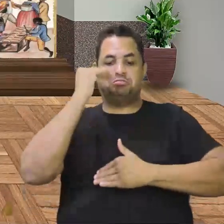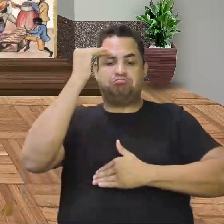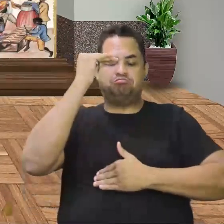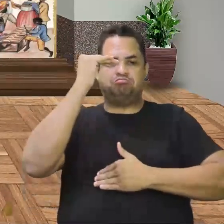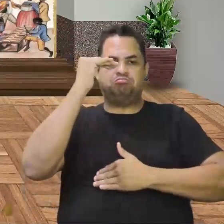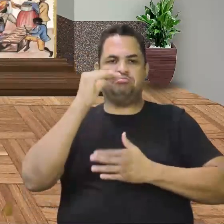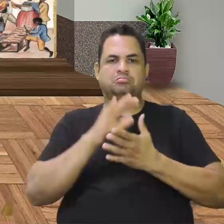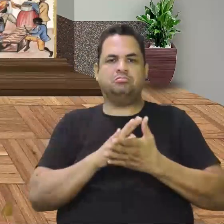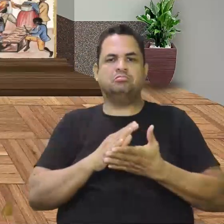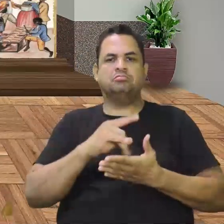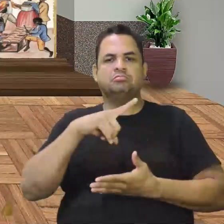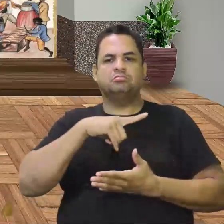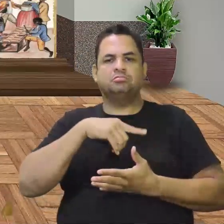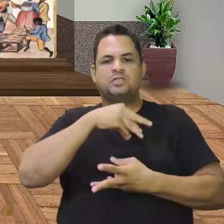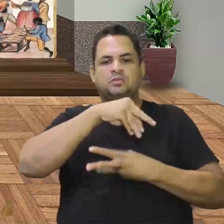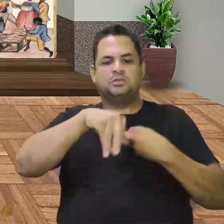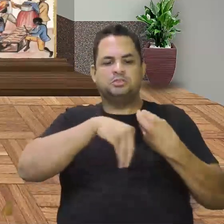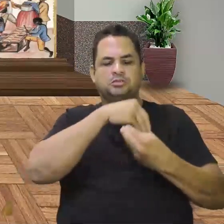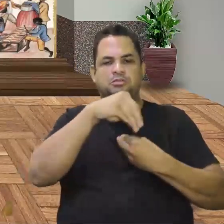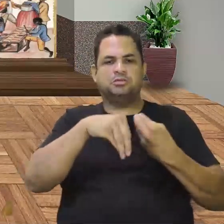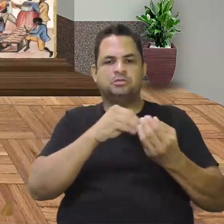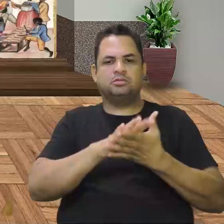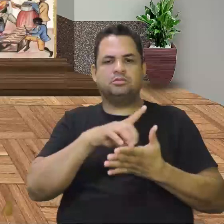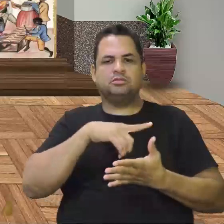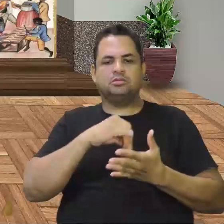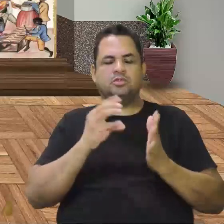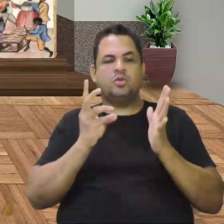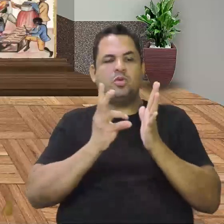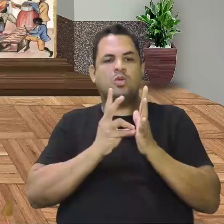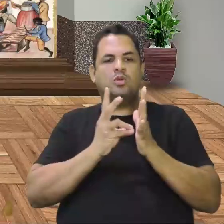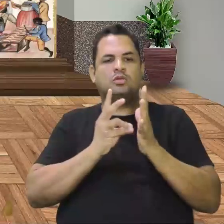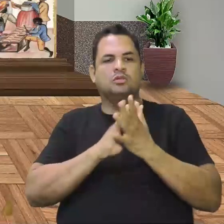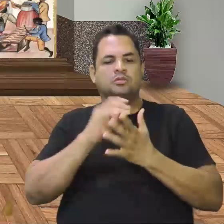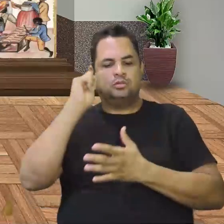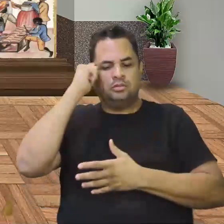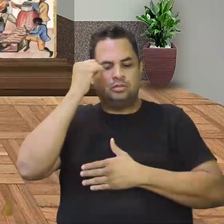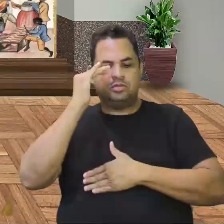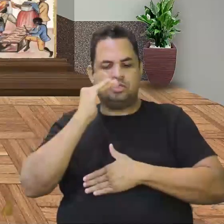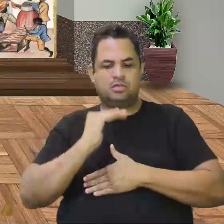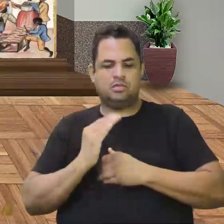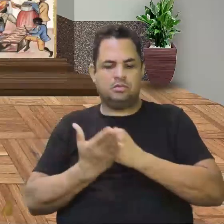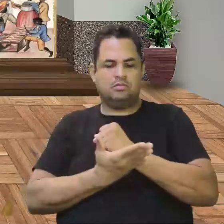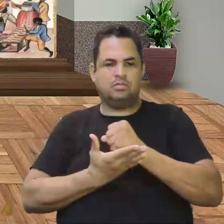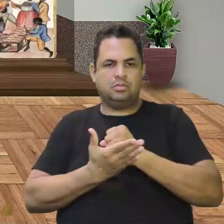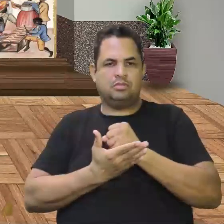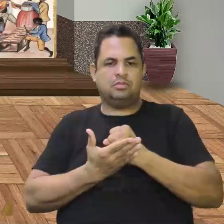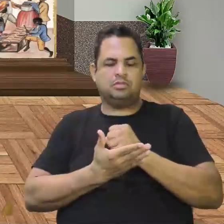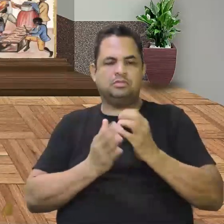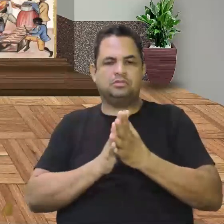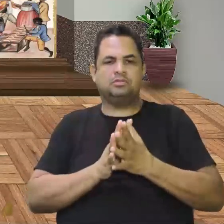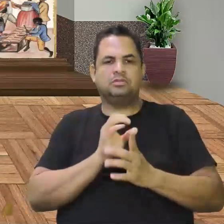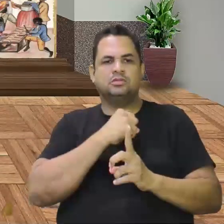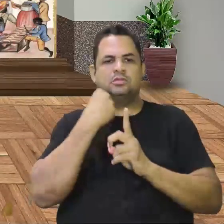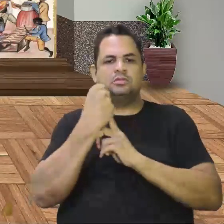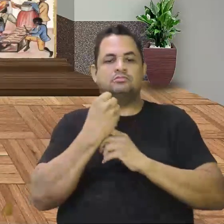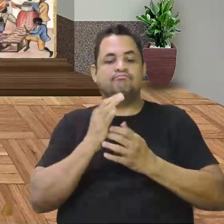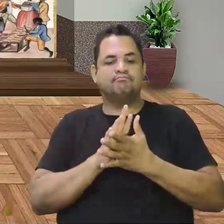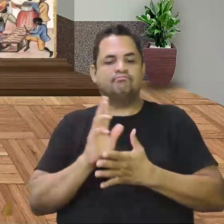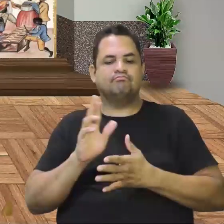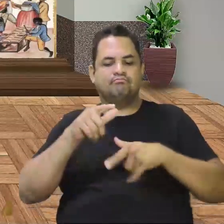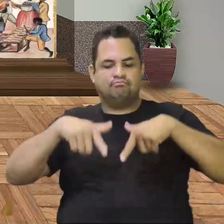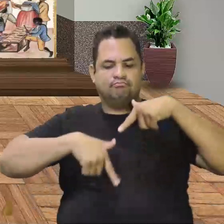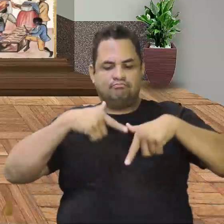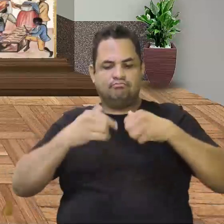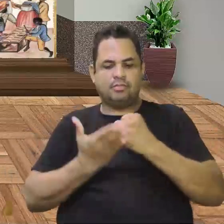Aí, nós temos aí os mestiços. Nós temos os índios e os negros. Que é a base da sociedade explorada. É quem trabalha. É quem